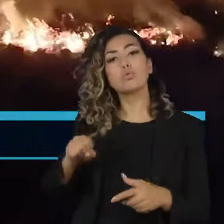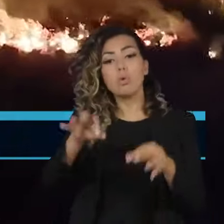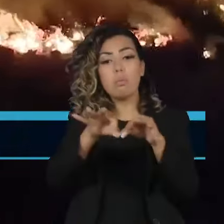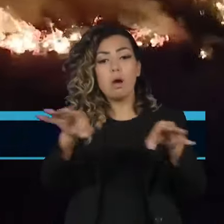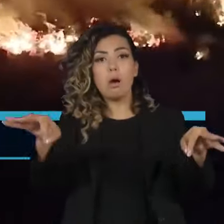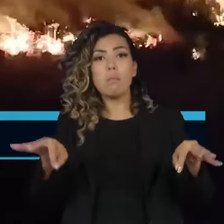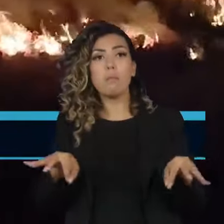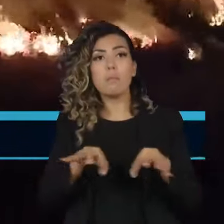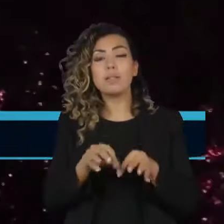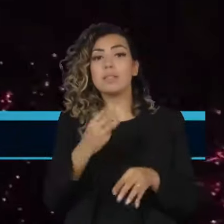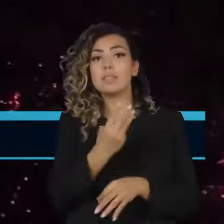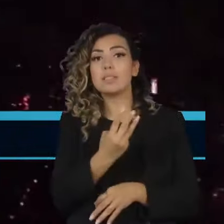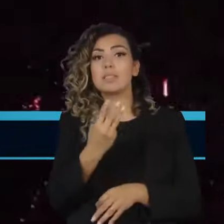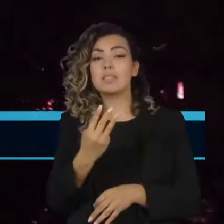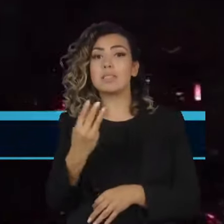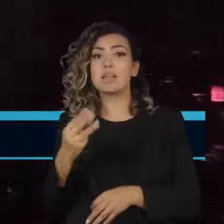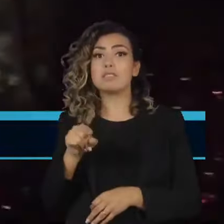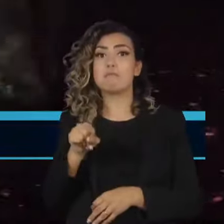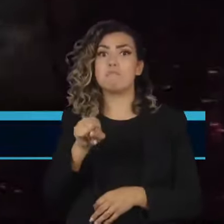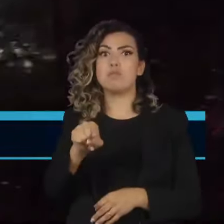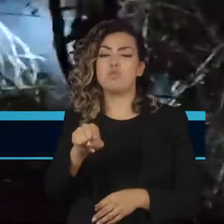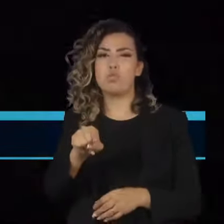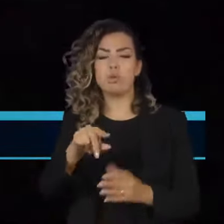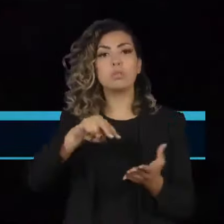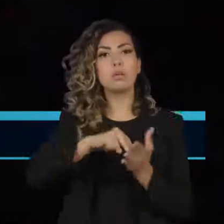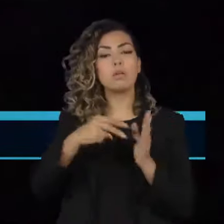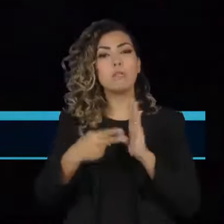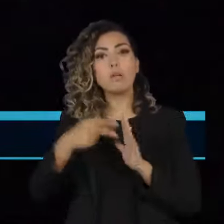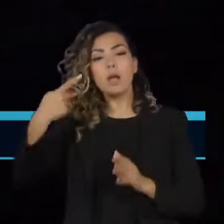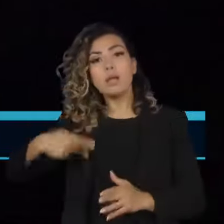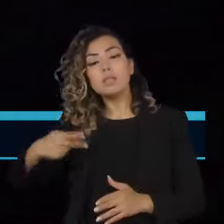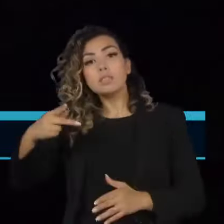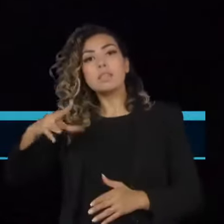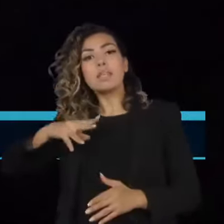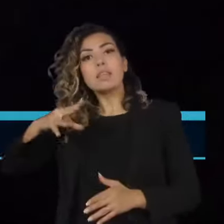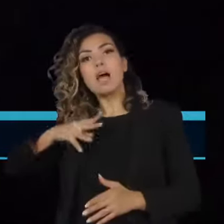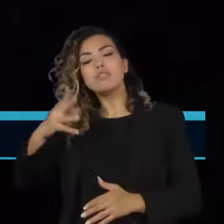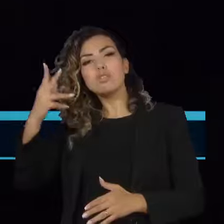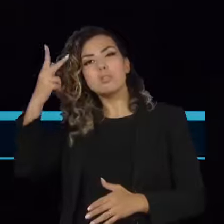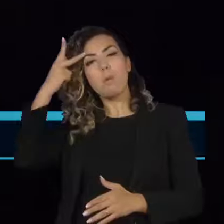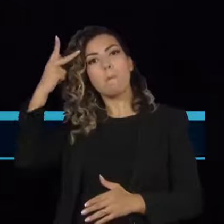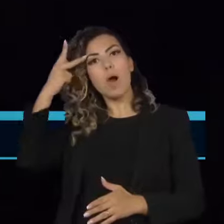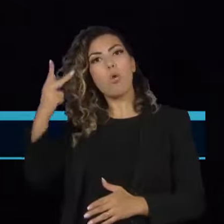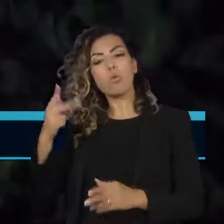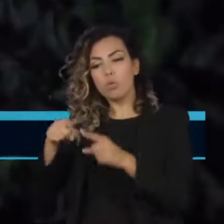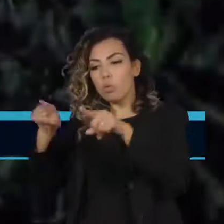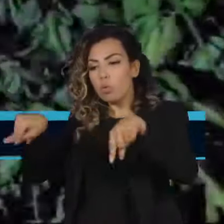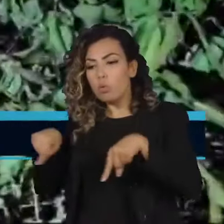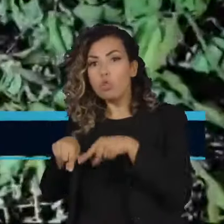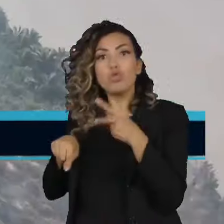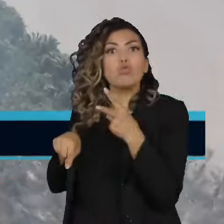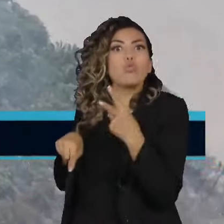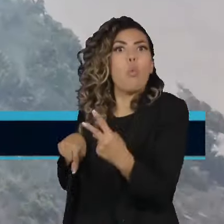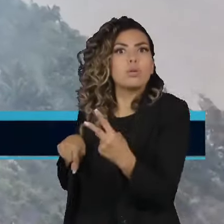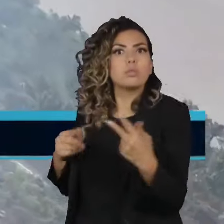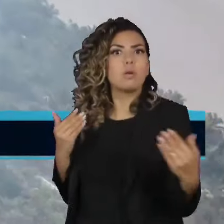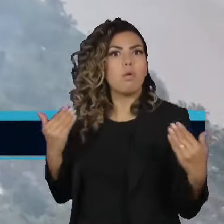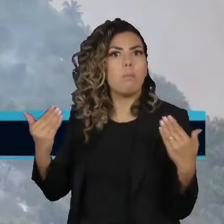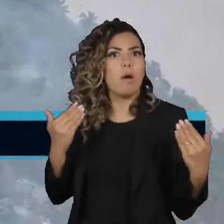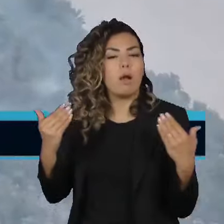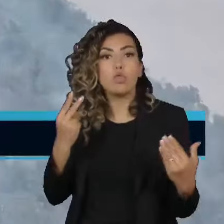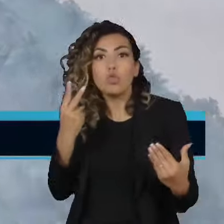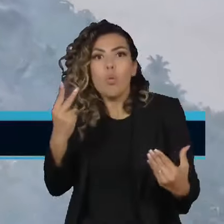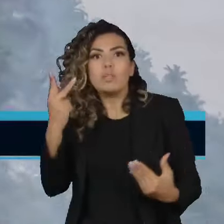mil hectares, o que equivale a duas cidades de São Paulo. Os fiscais do Ibama concluíram que o fogo, que demorou